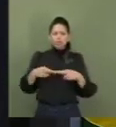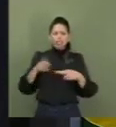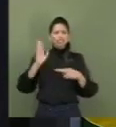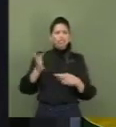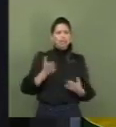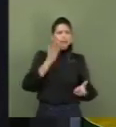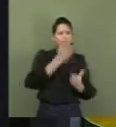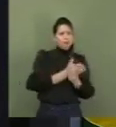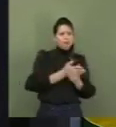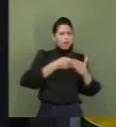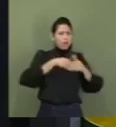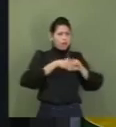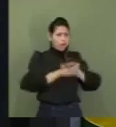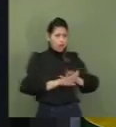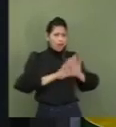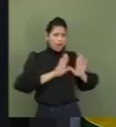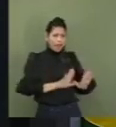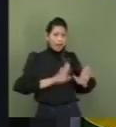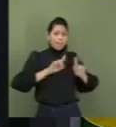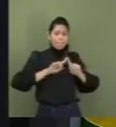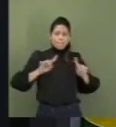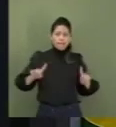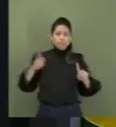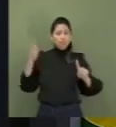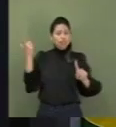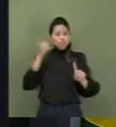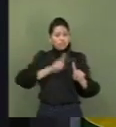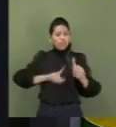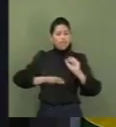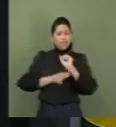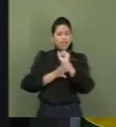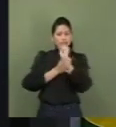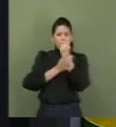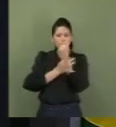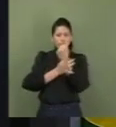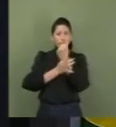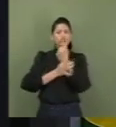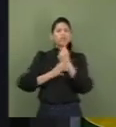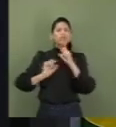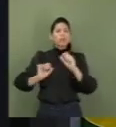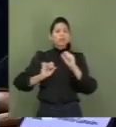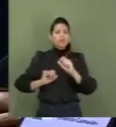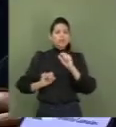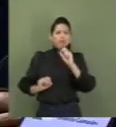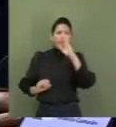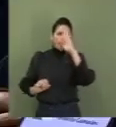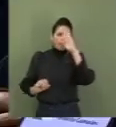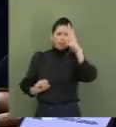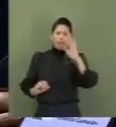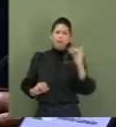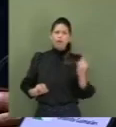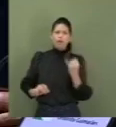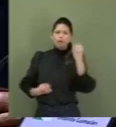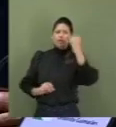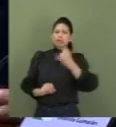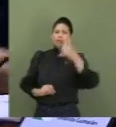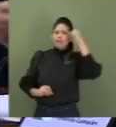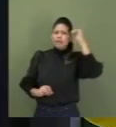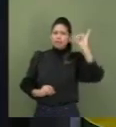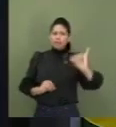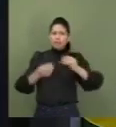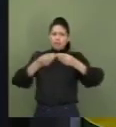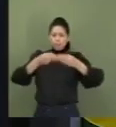Casa. Só assim vamos garantir os princípios constitucionais e evitar prejuízos aos